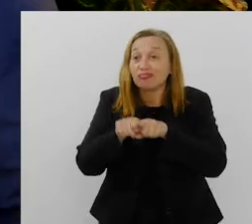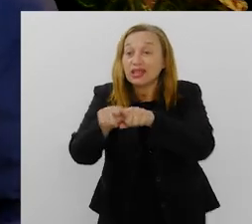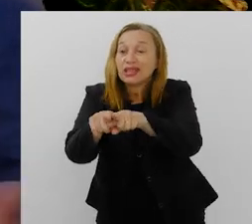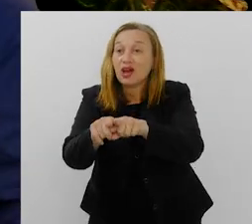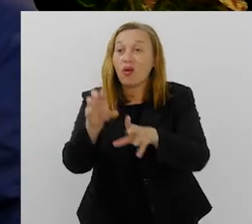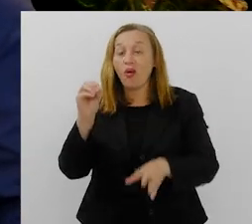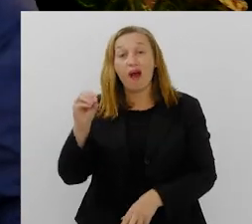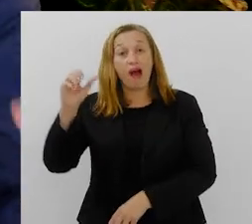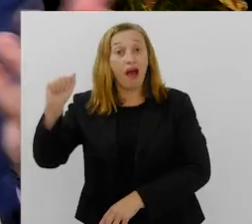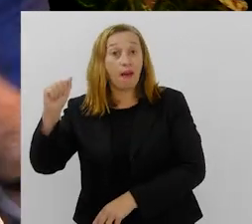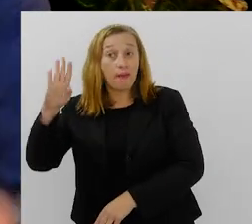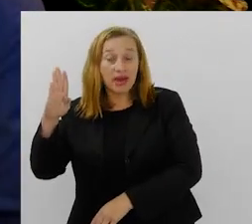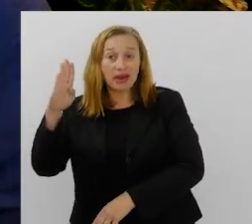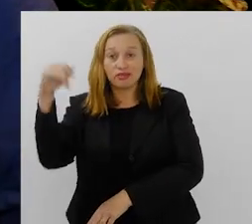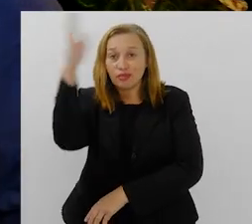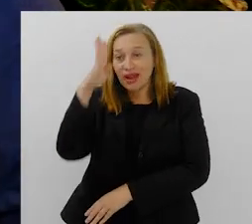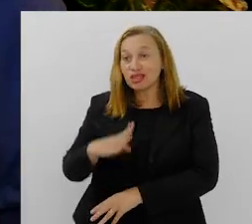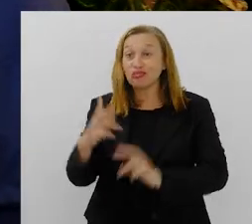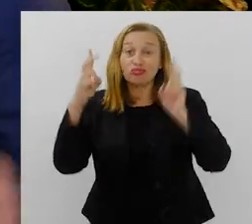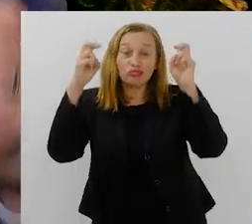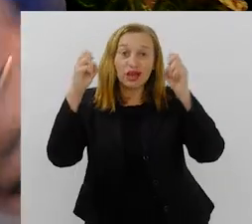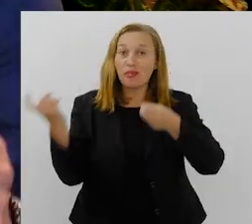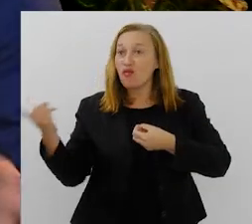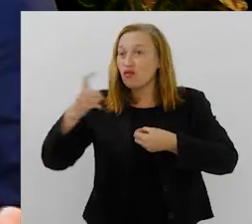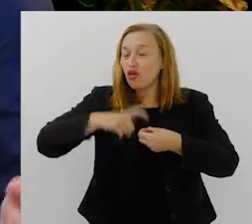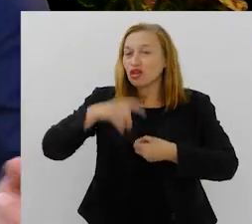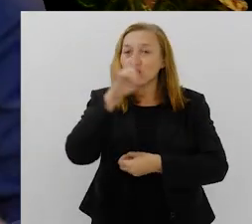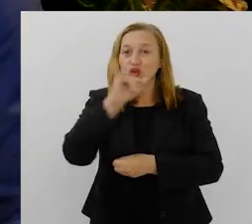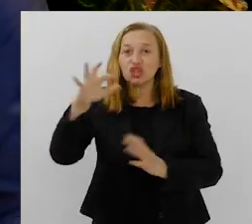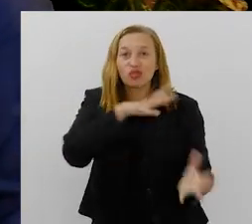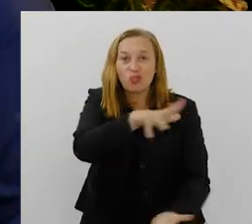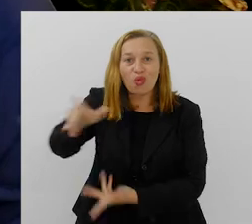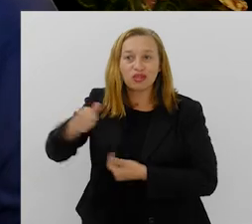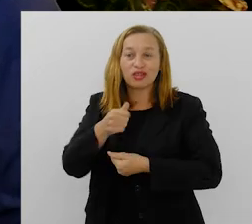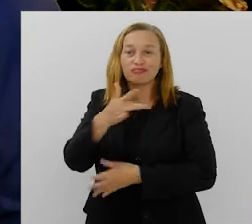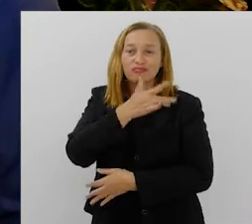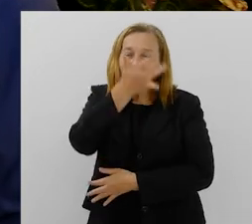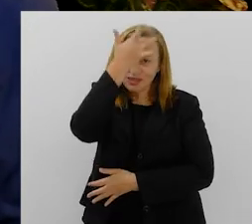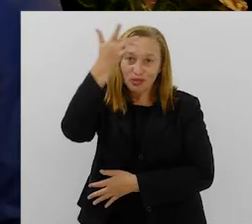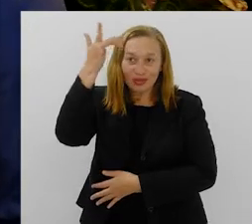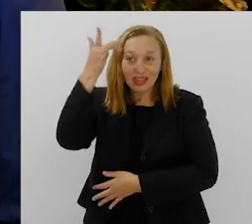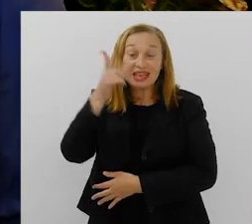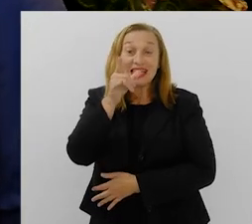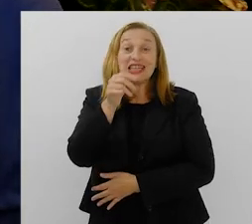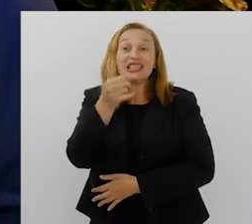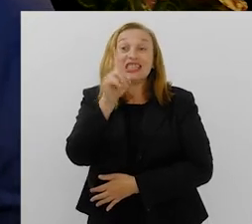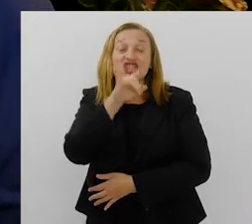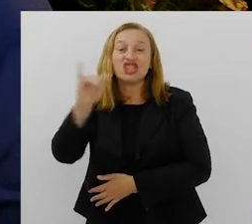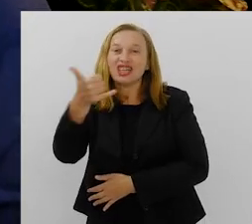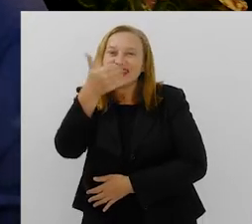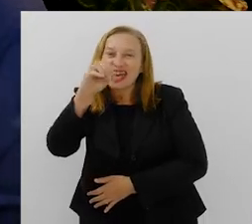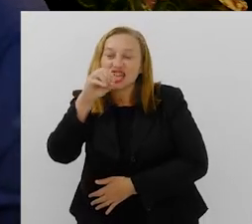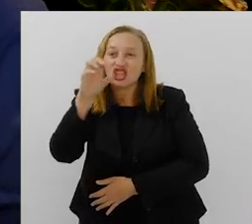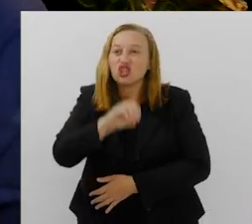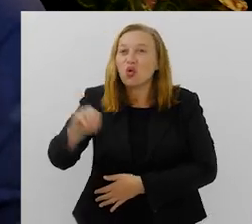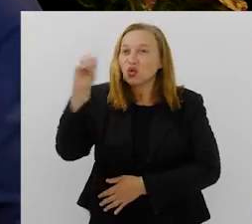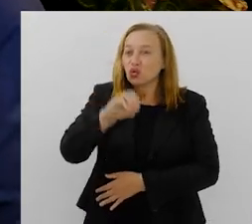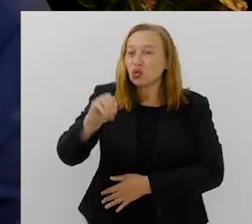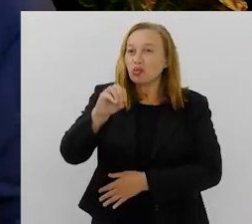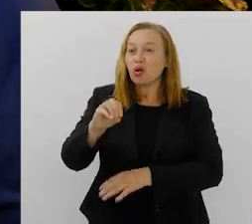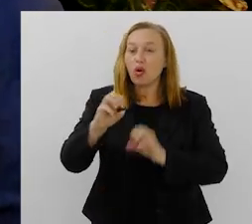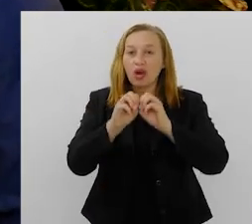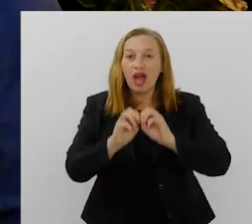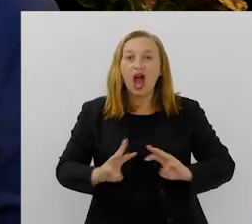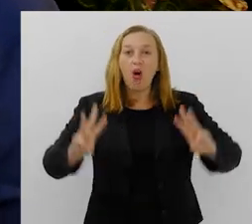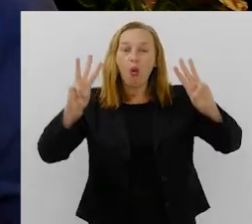Brasil, retorna com o nosso tema, o Dia Mundial da Saúde Mental. Dia 10 de outubro, um dia que a ONU,